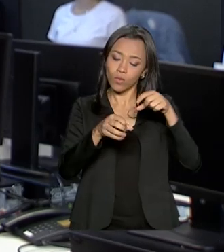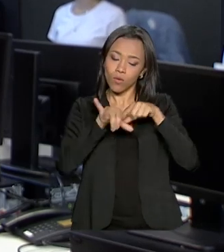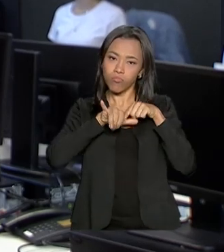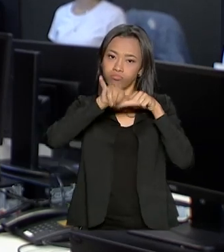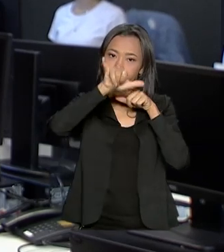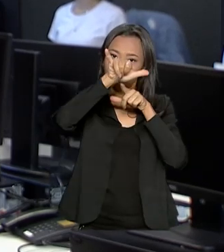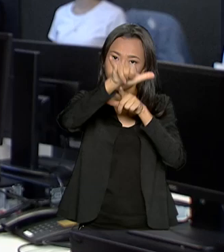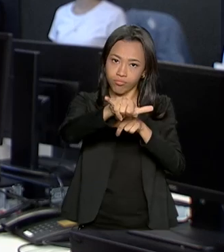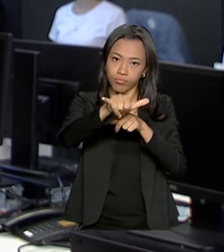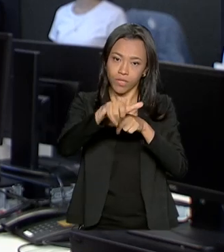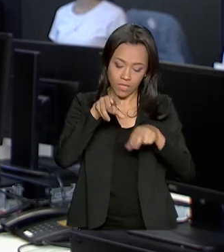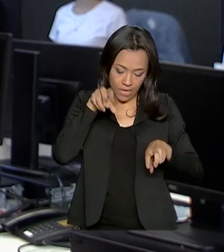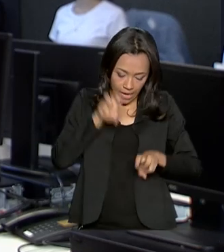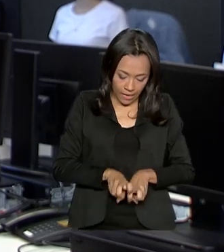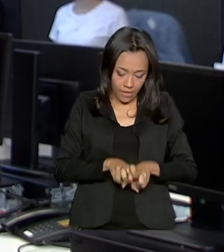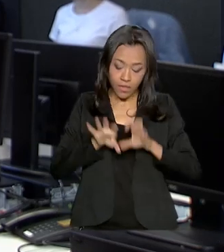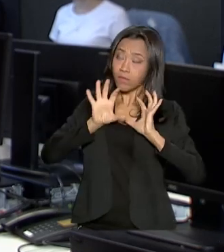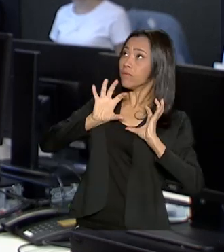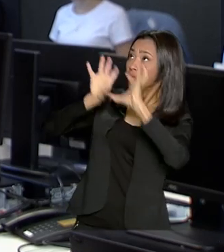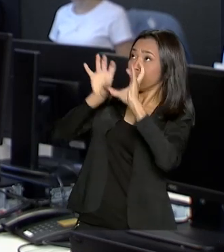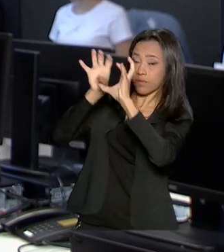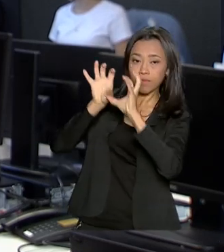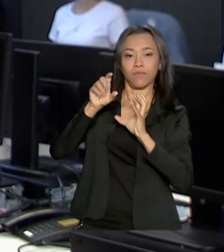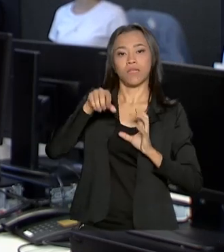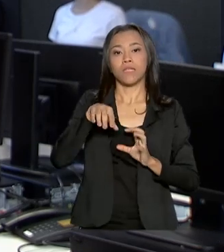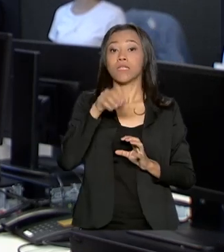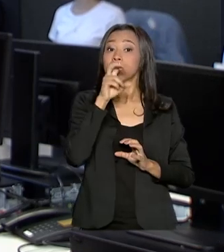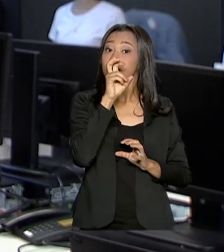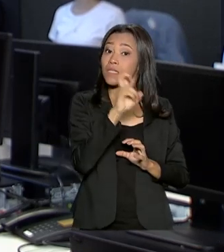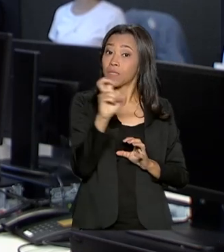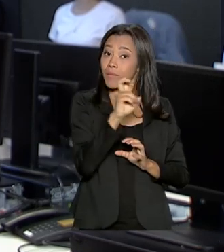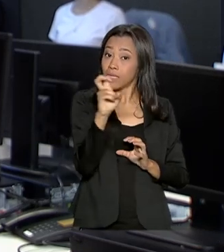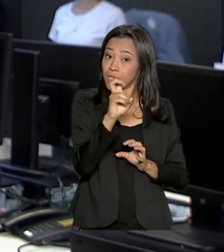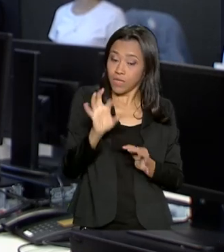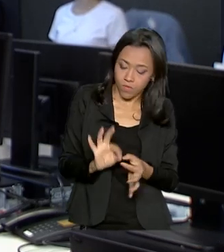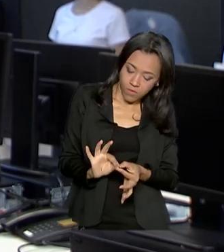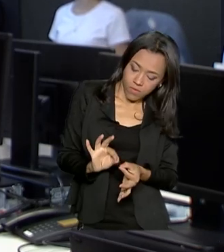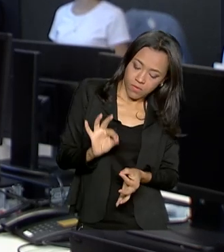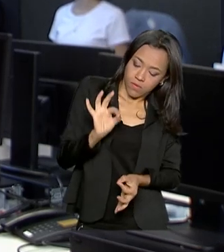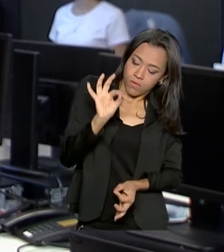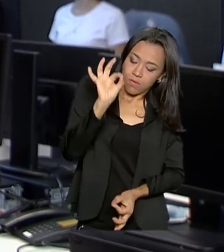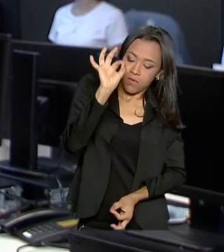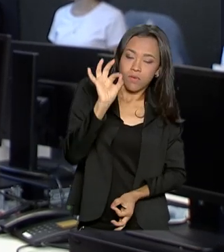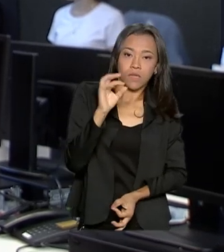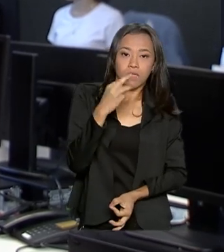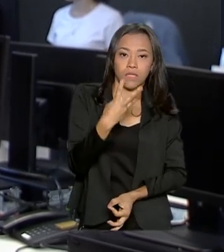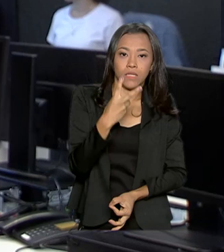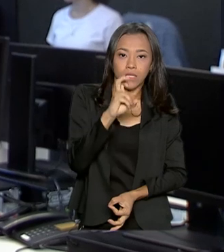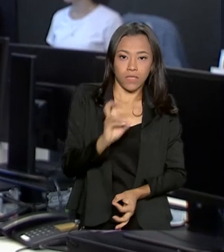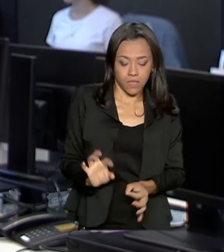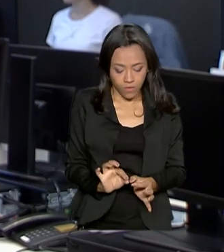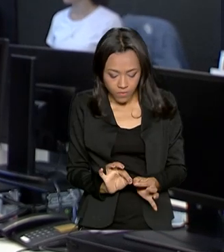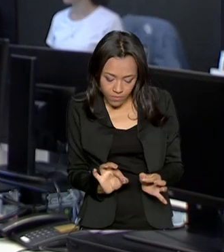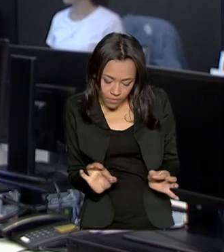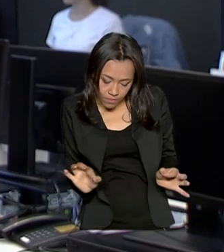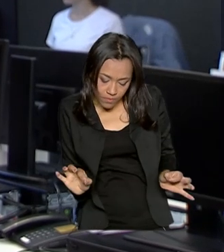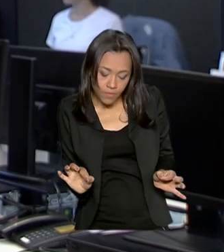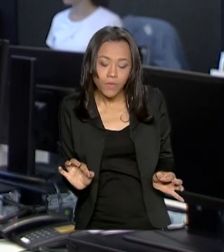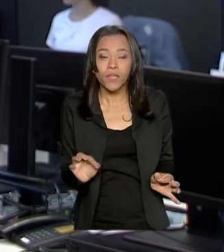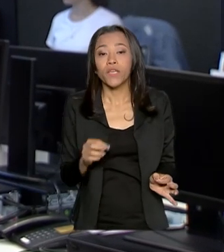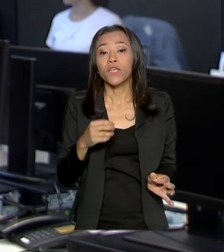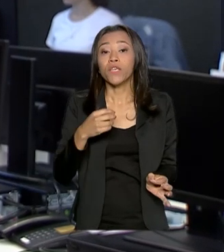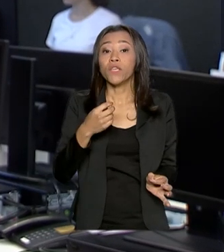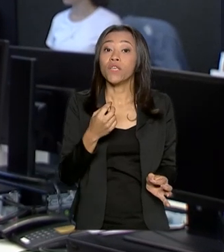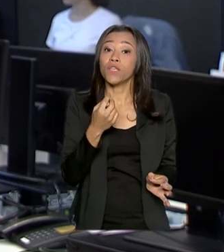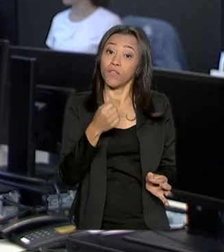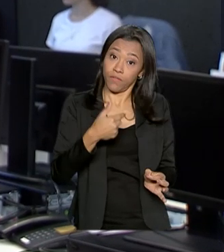com no máximo 50 centímetros, 55 centímetros de altura, 35 centímetros de largura e 25 centímetros